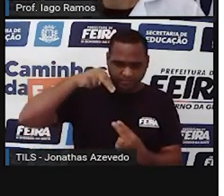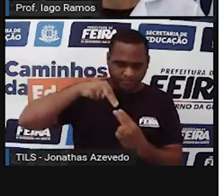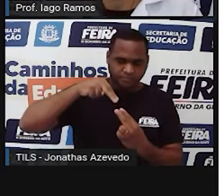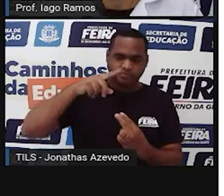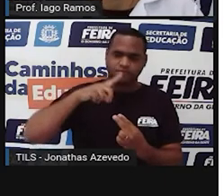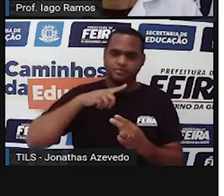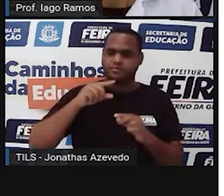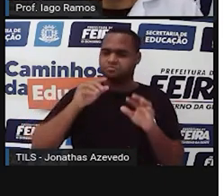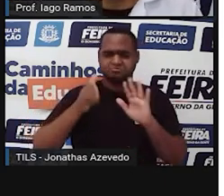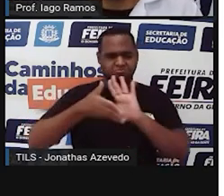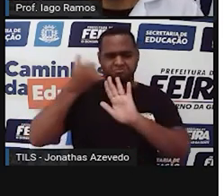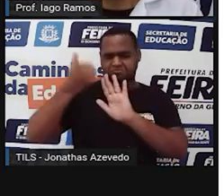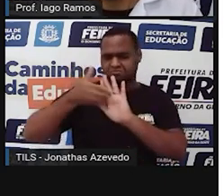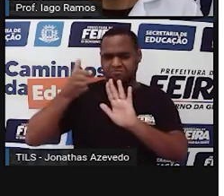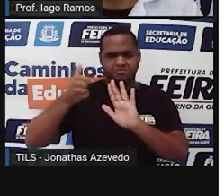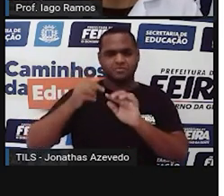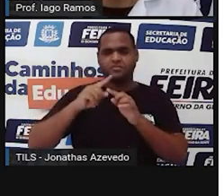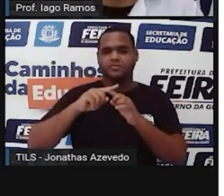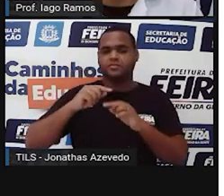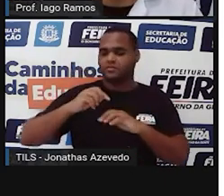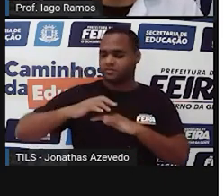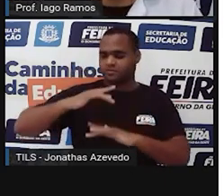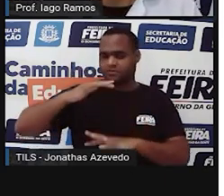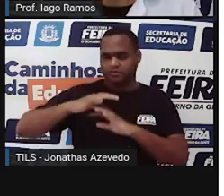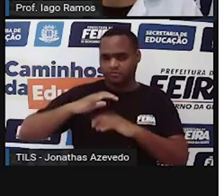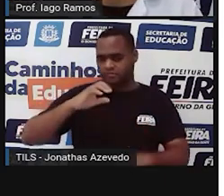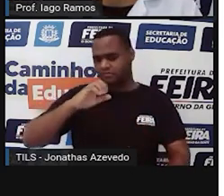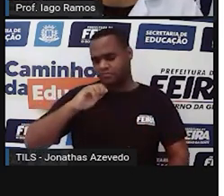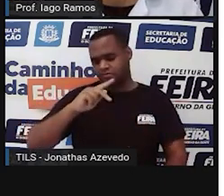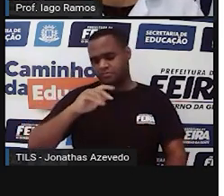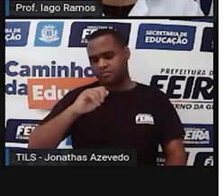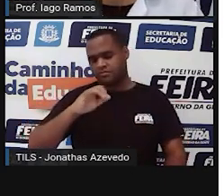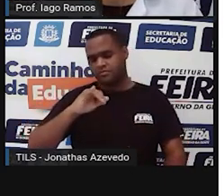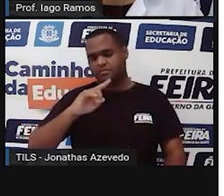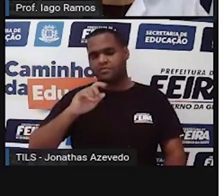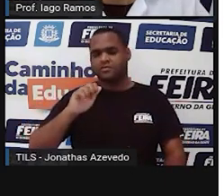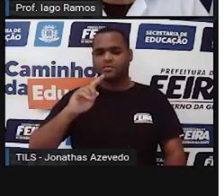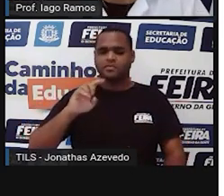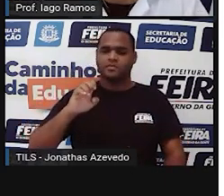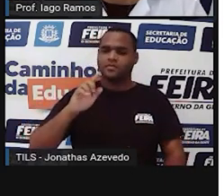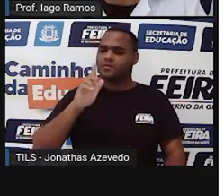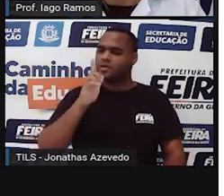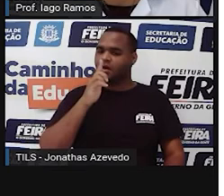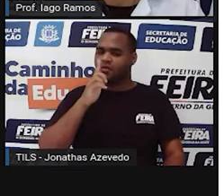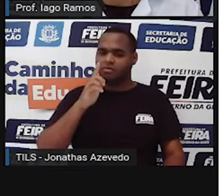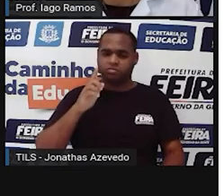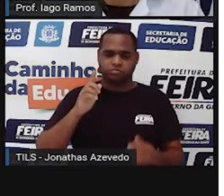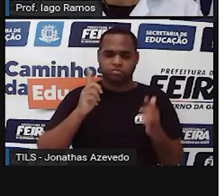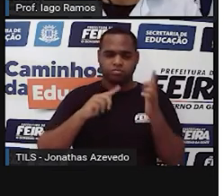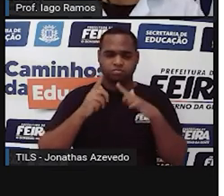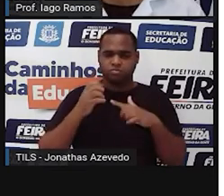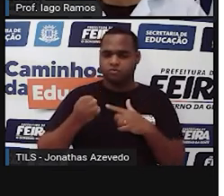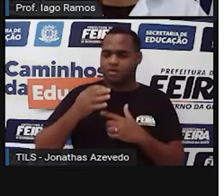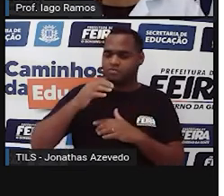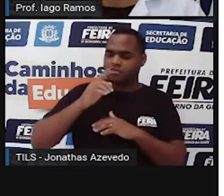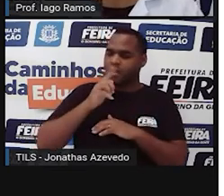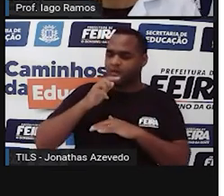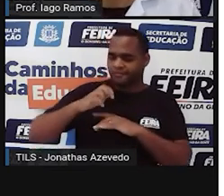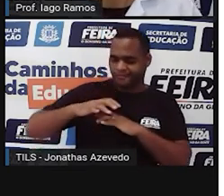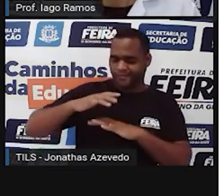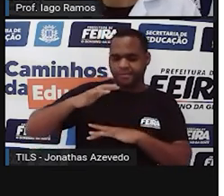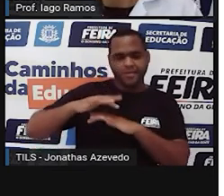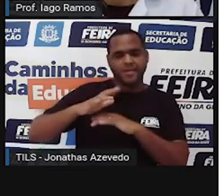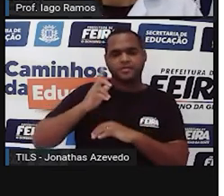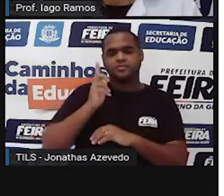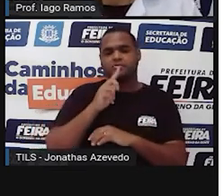massa. Capacidade é quanto de água, por exemplo, cabe dentro de um copo. Também não tem nada a